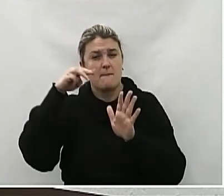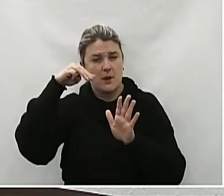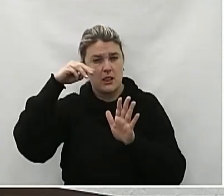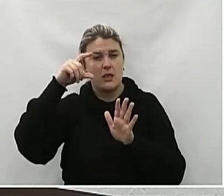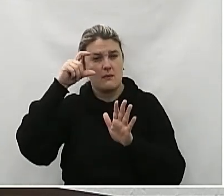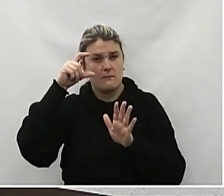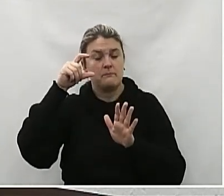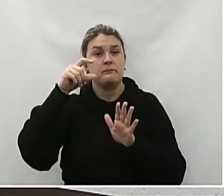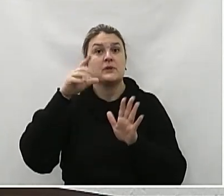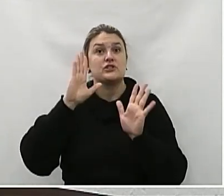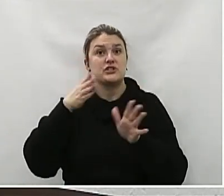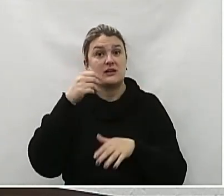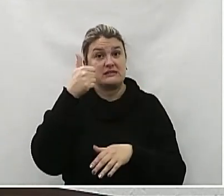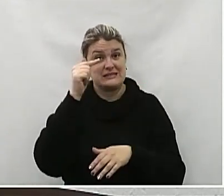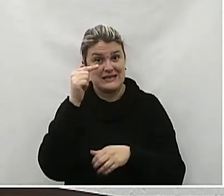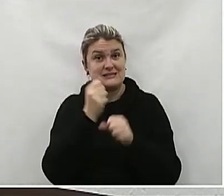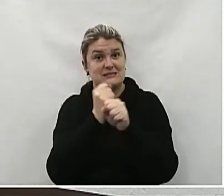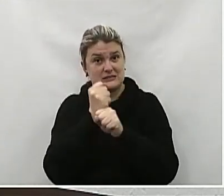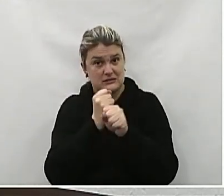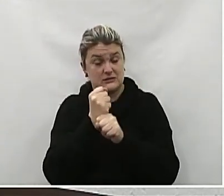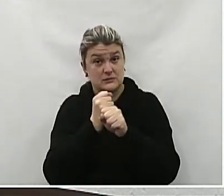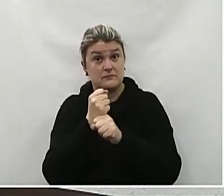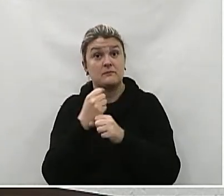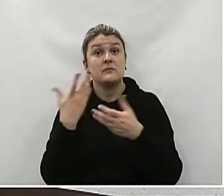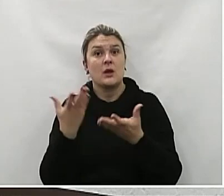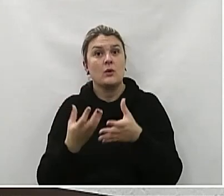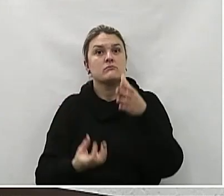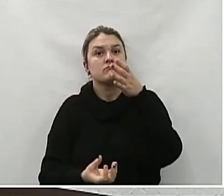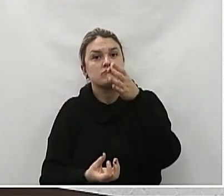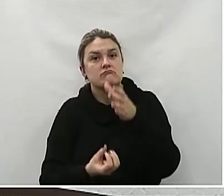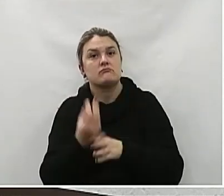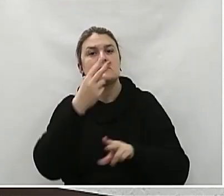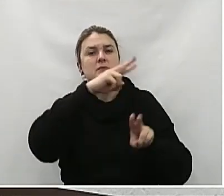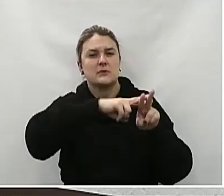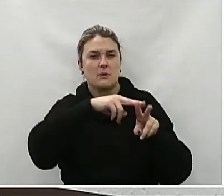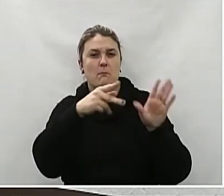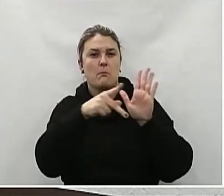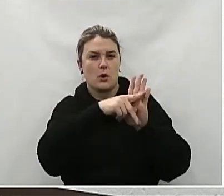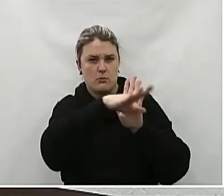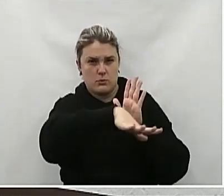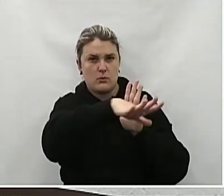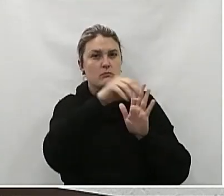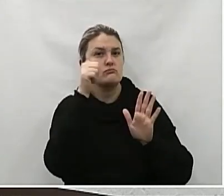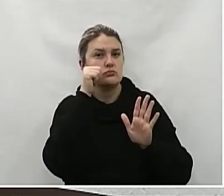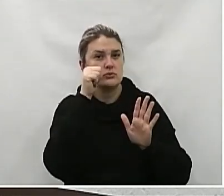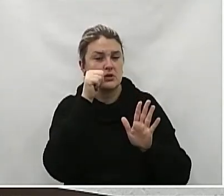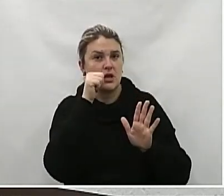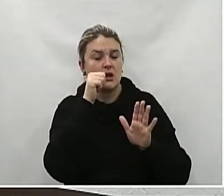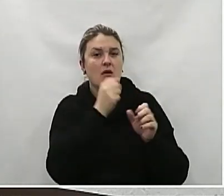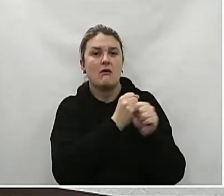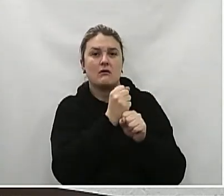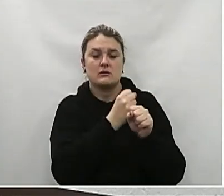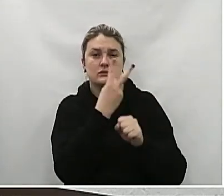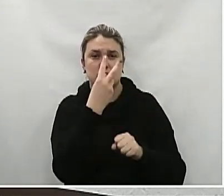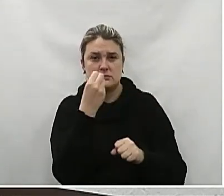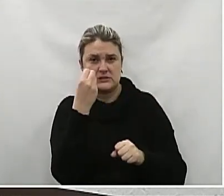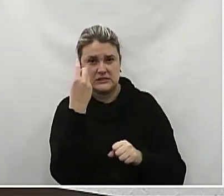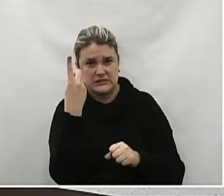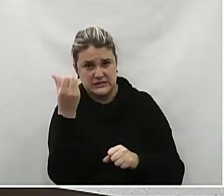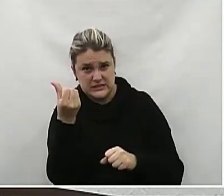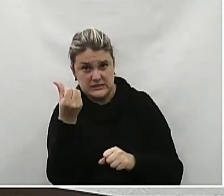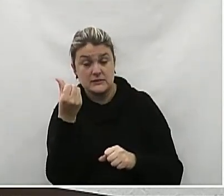17 anos E a criação da Delegacia da Mulher aqui em União da Vitória em 2016